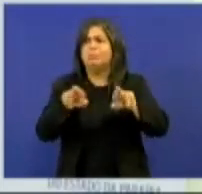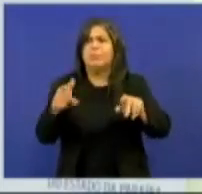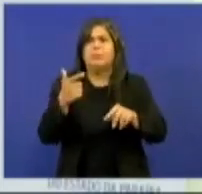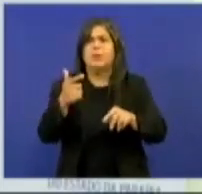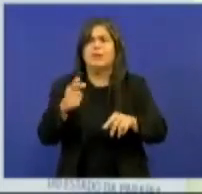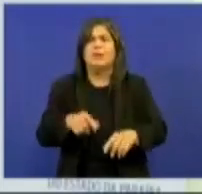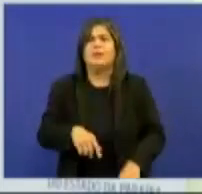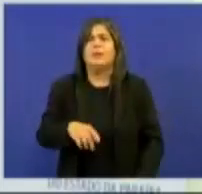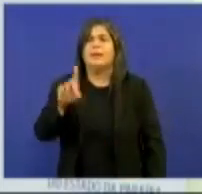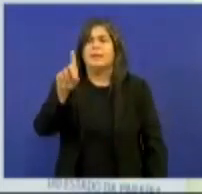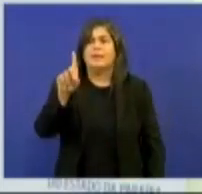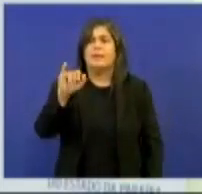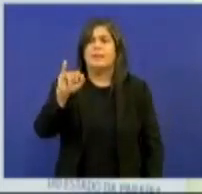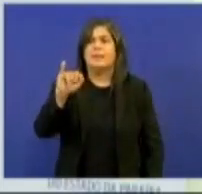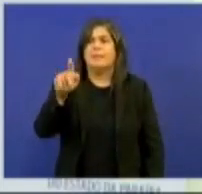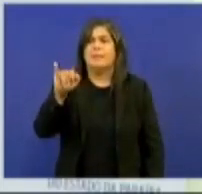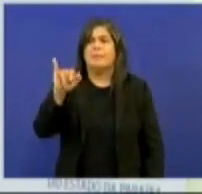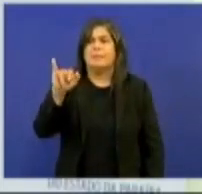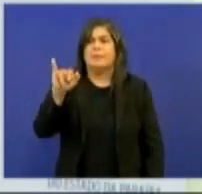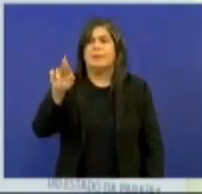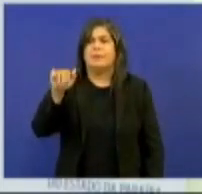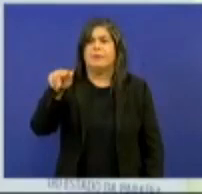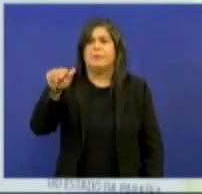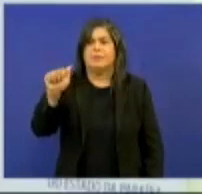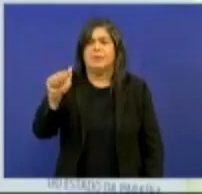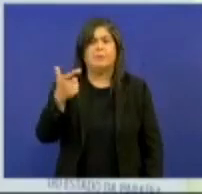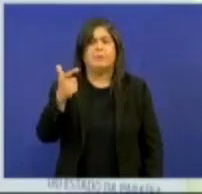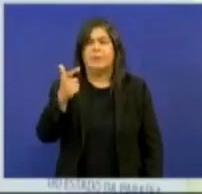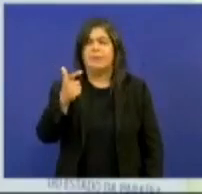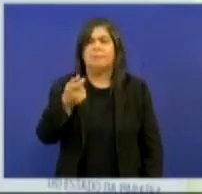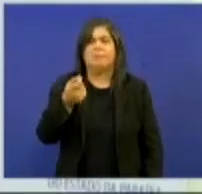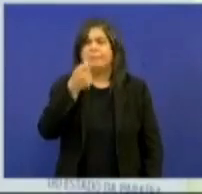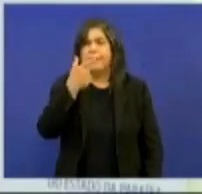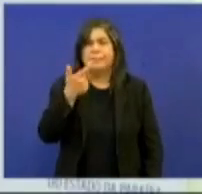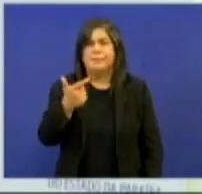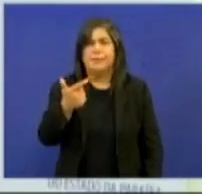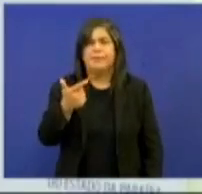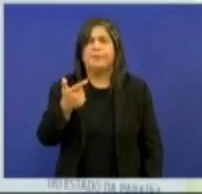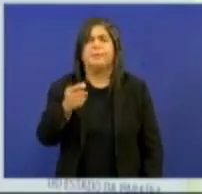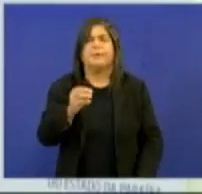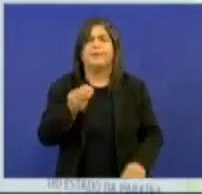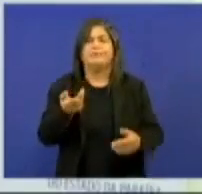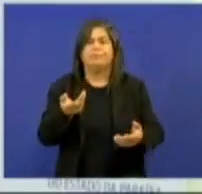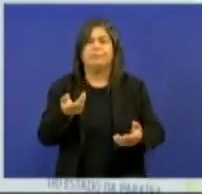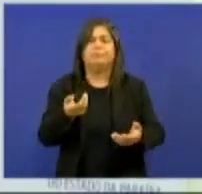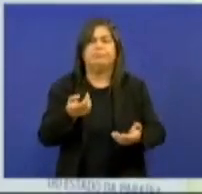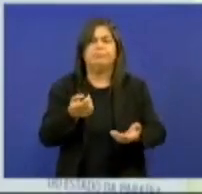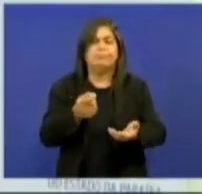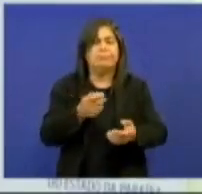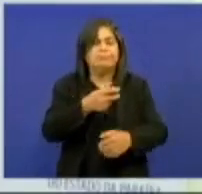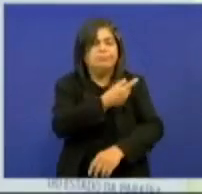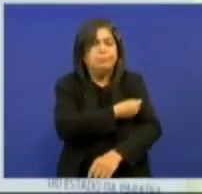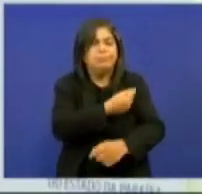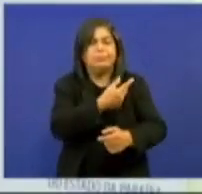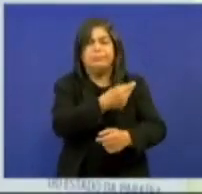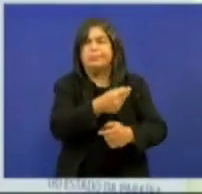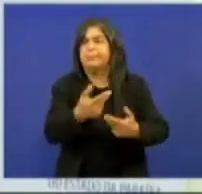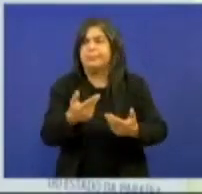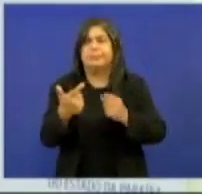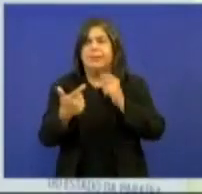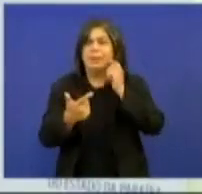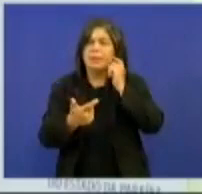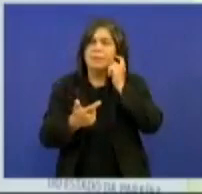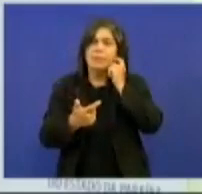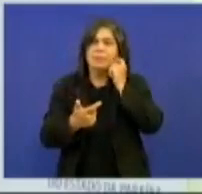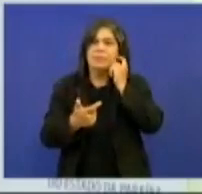de pirona para os profissionais de saúde poderem prescrever e aplicar aos pacientes. E